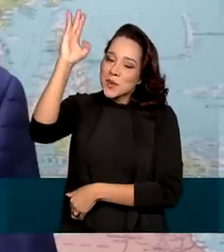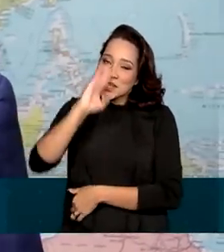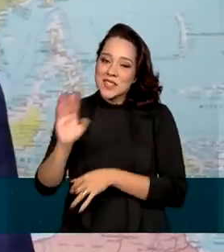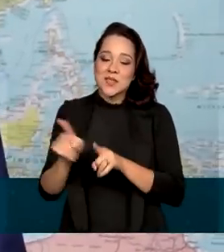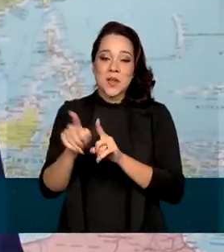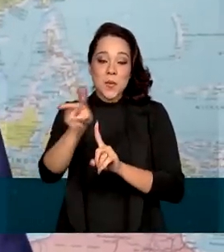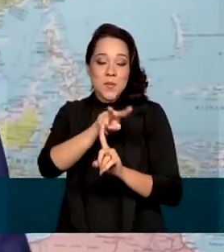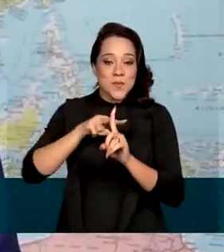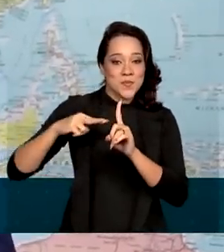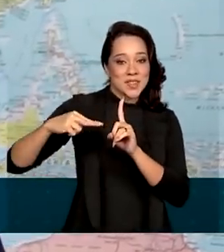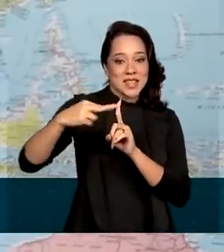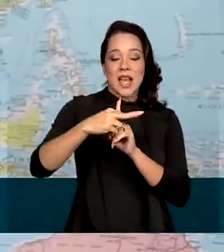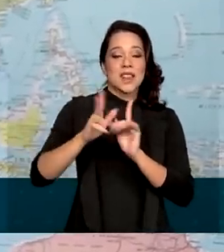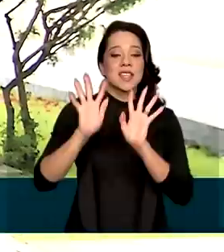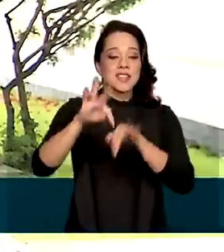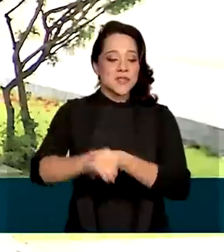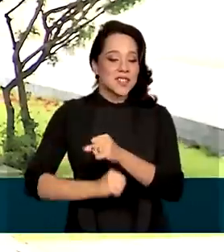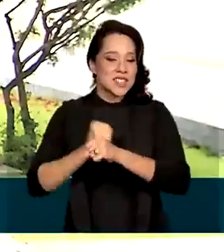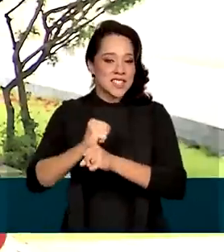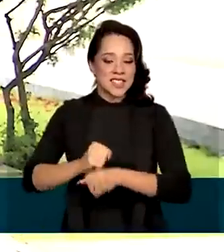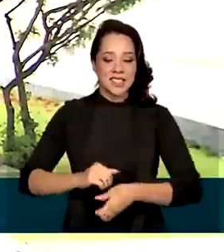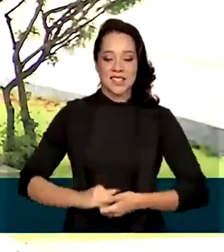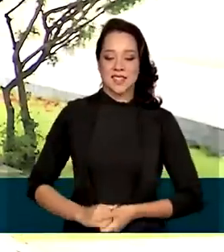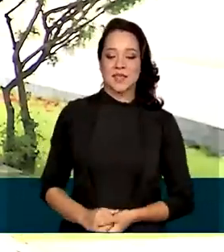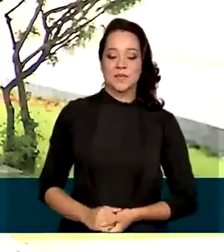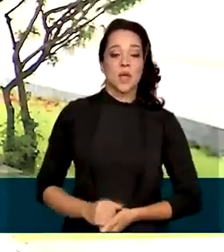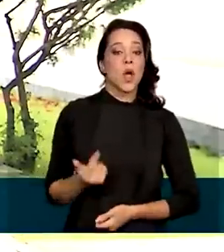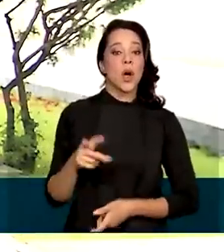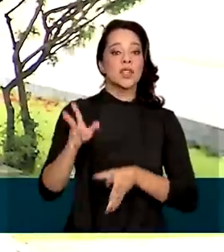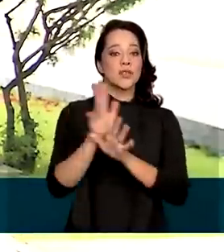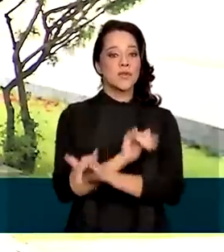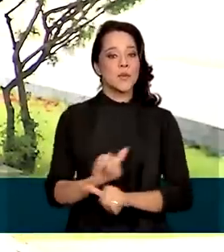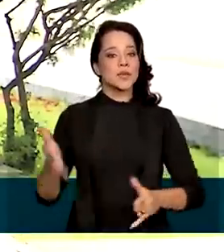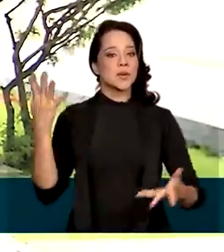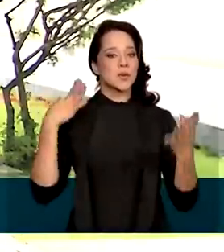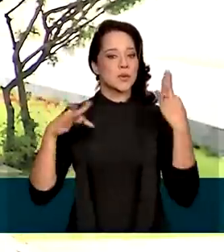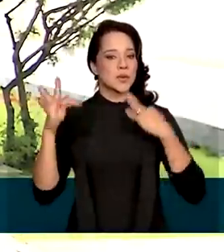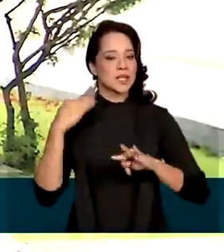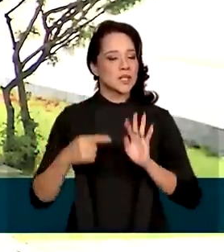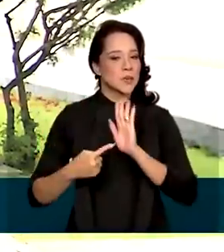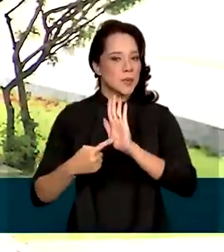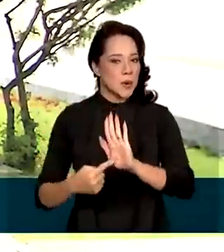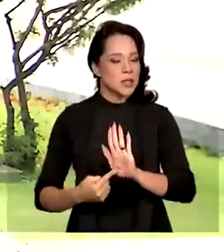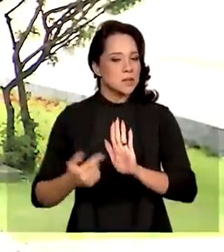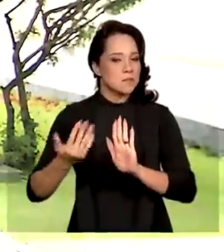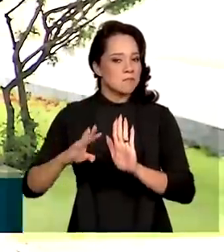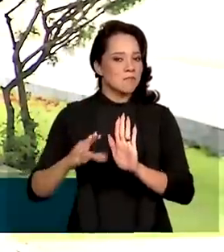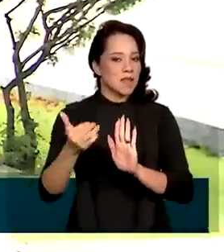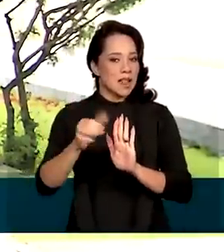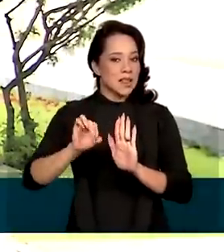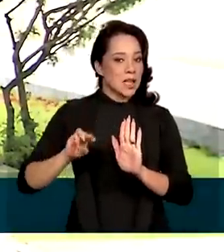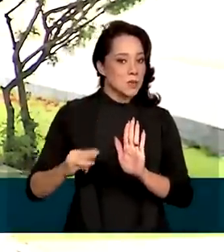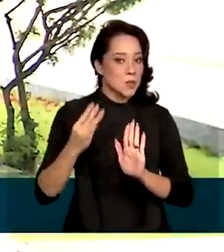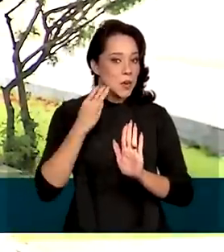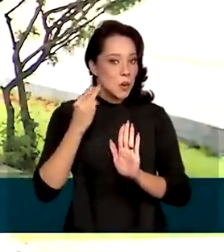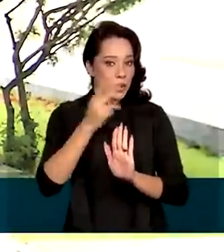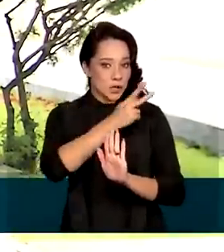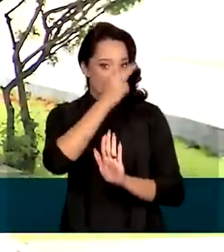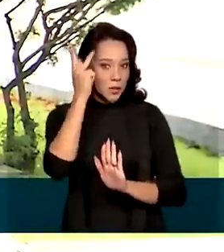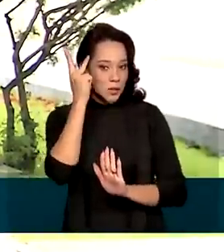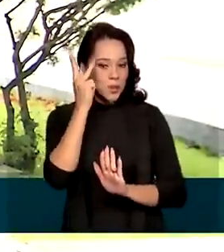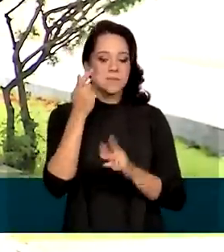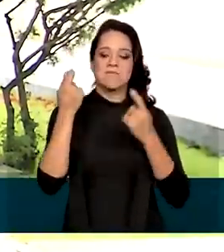um protagonismo neste final de ano. Outro dado do Ministério do Turismo mostra que pelo menos 10 milhões de pessoas